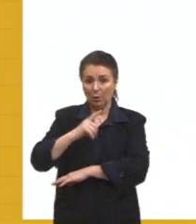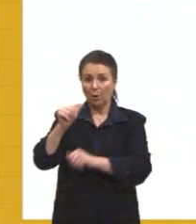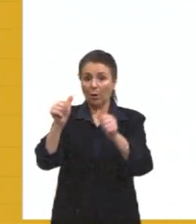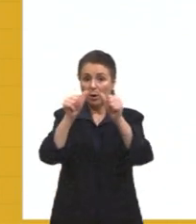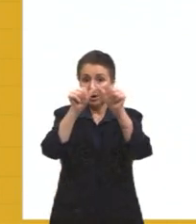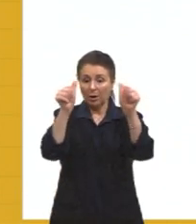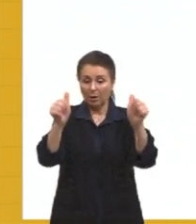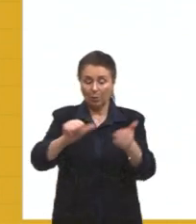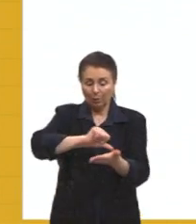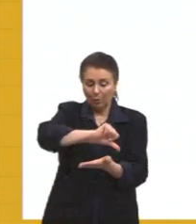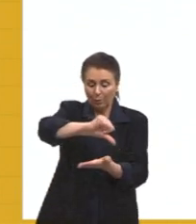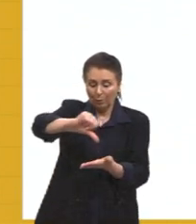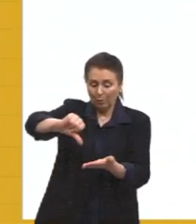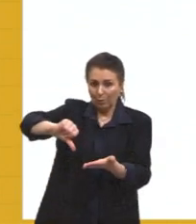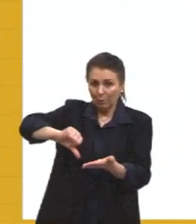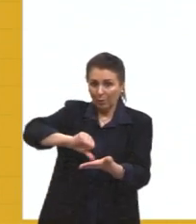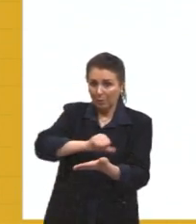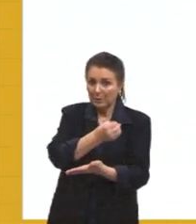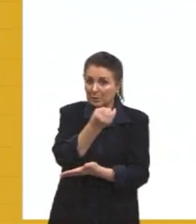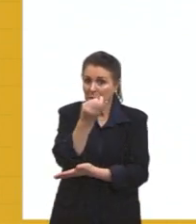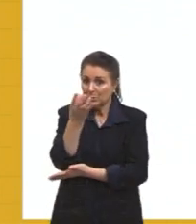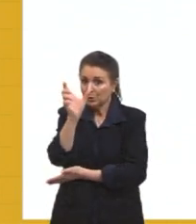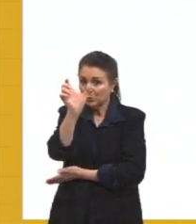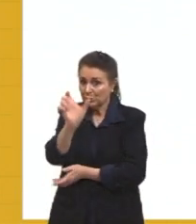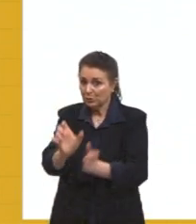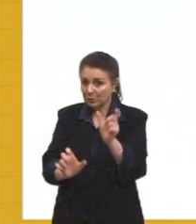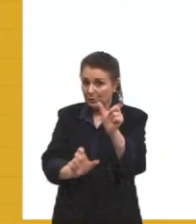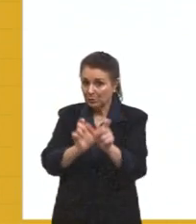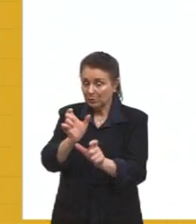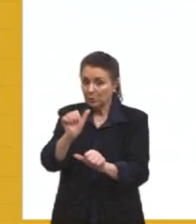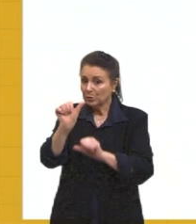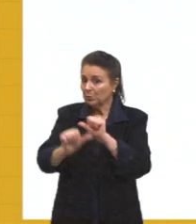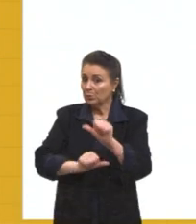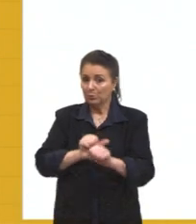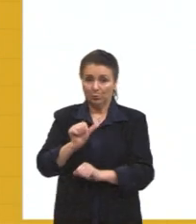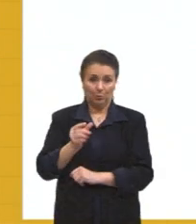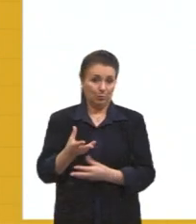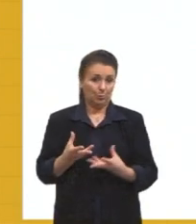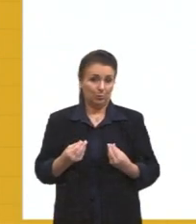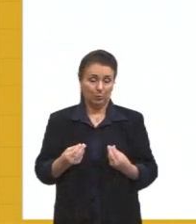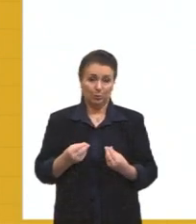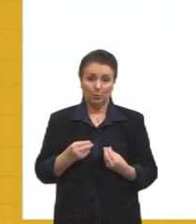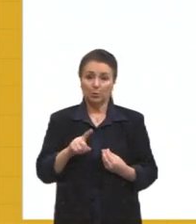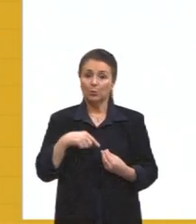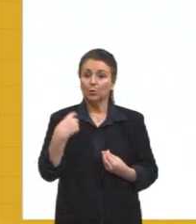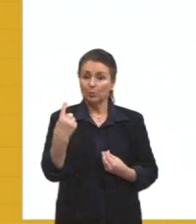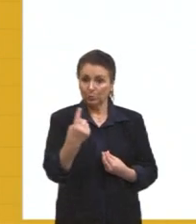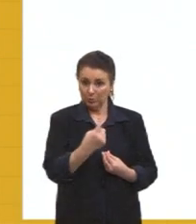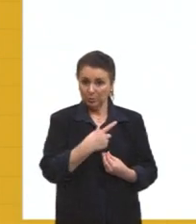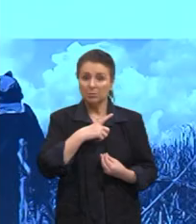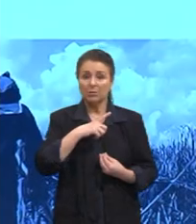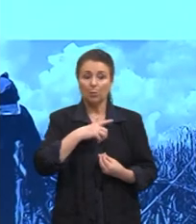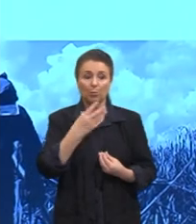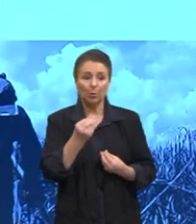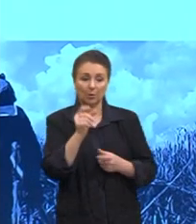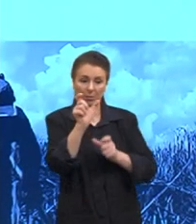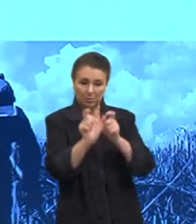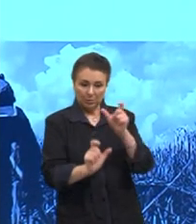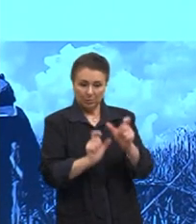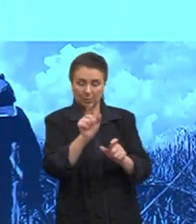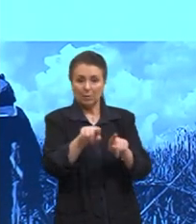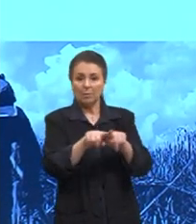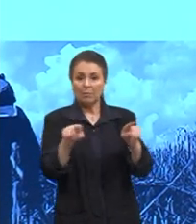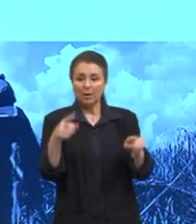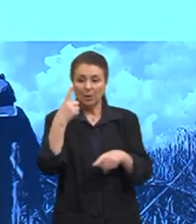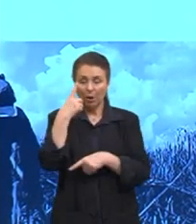aqui, né, da densidade demográfica brasileira, não mudou grandes coisas, nós somos populoso, nós temos aí muita gente, só que, ao mesmo